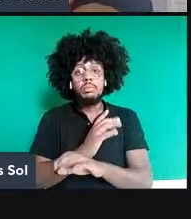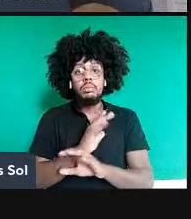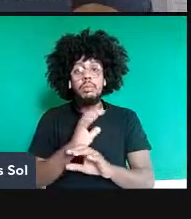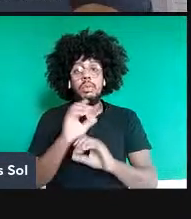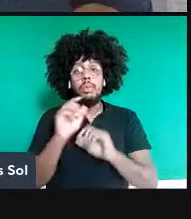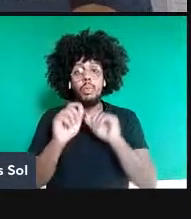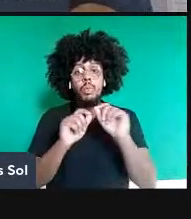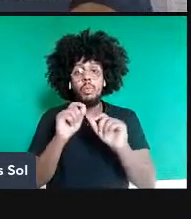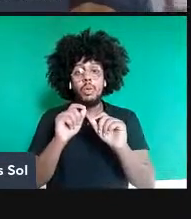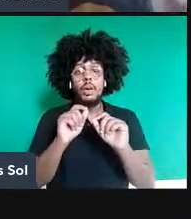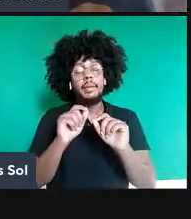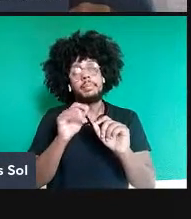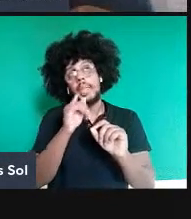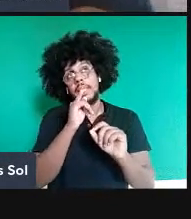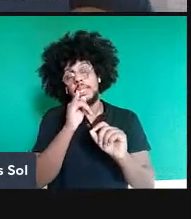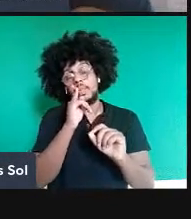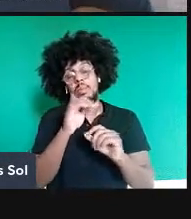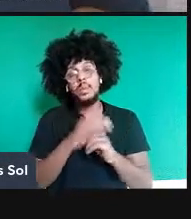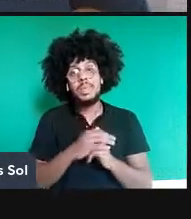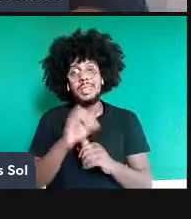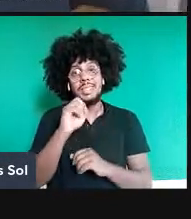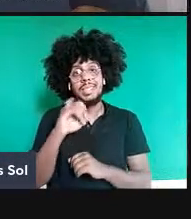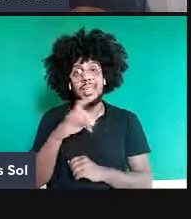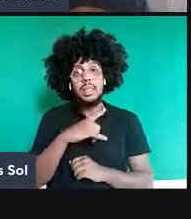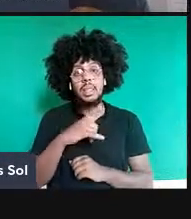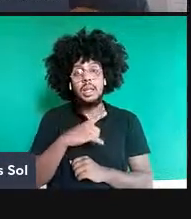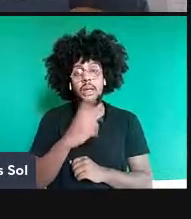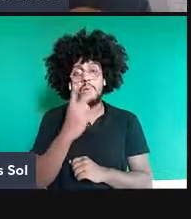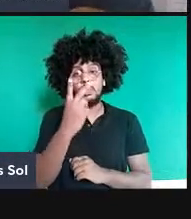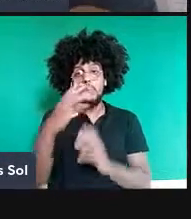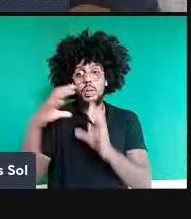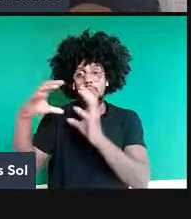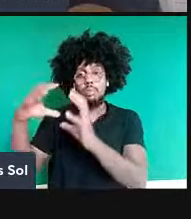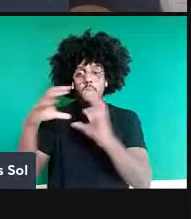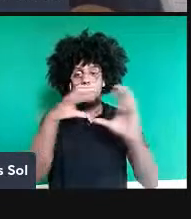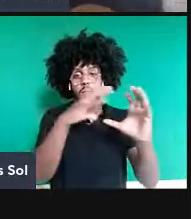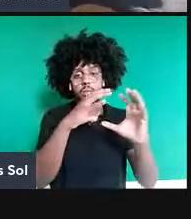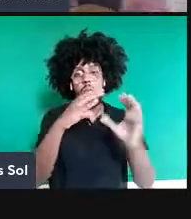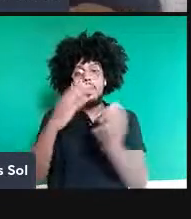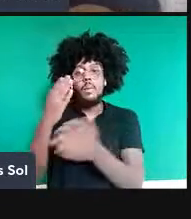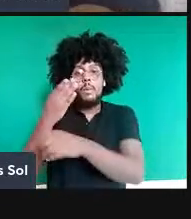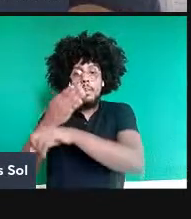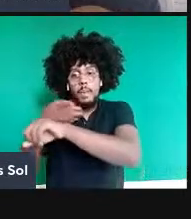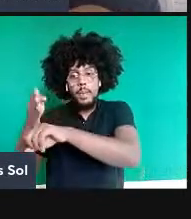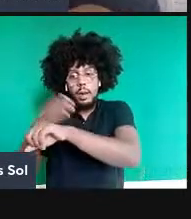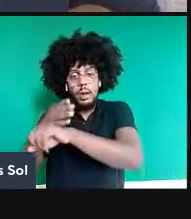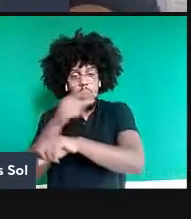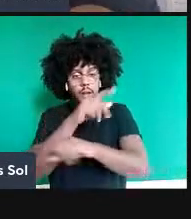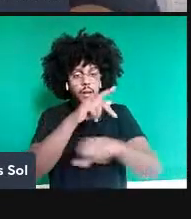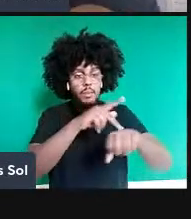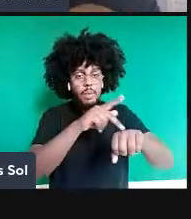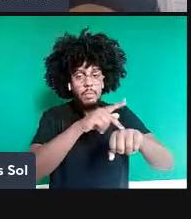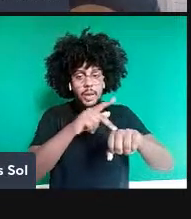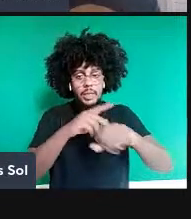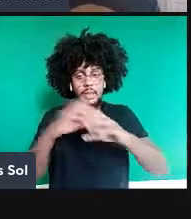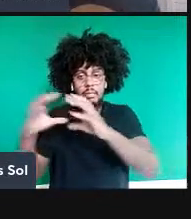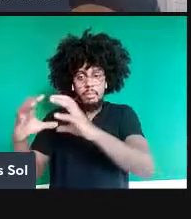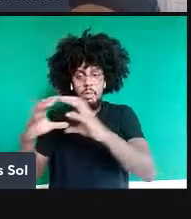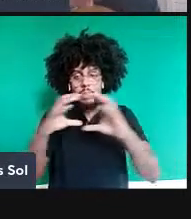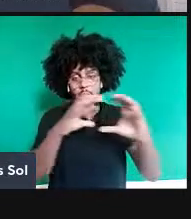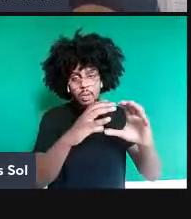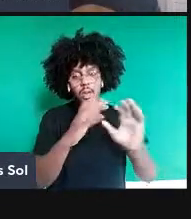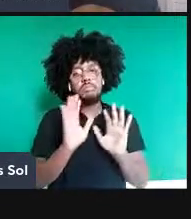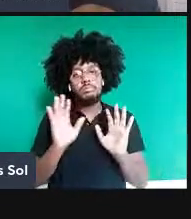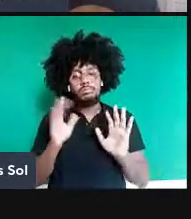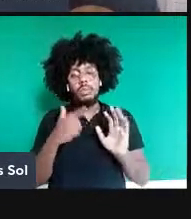seguinte, se eu tenho duas bolas aqui na minha frente, uma branca e uma preta, Então, classicamente, para eu descrever o conjunto